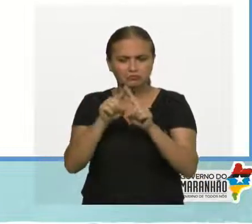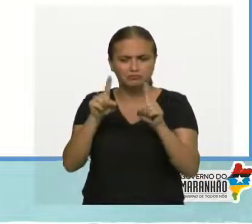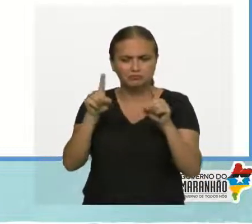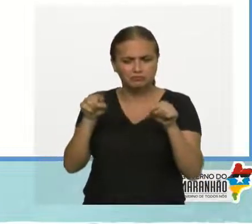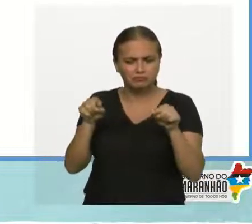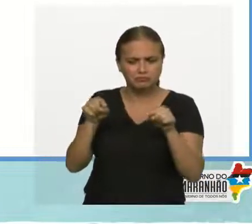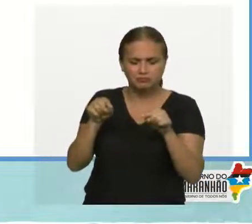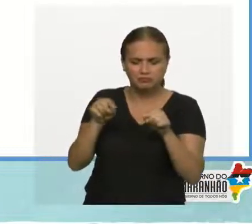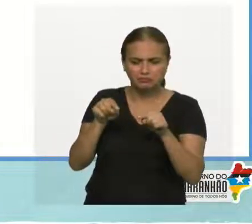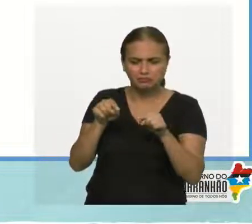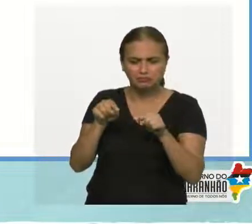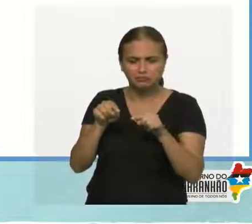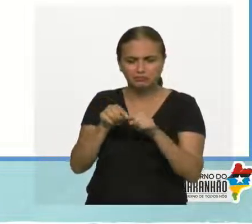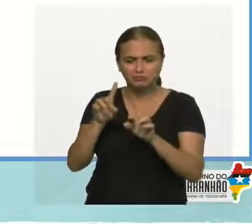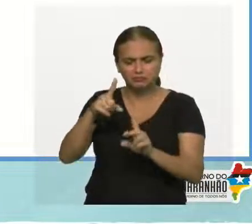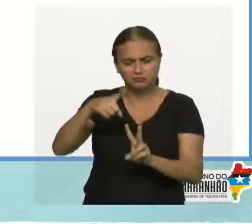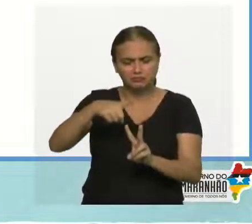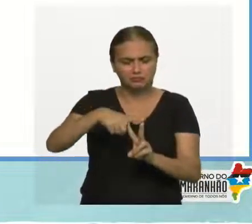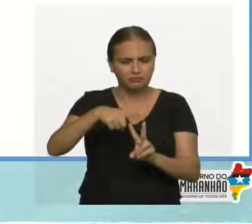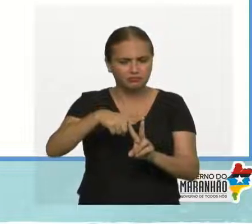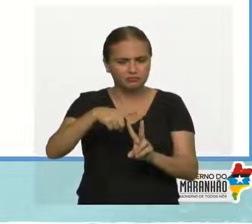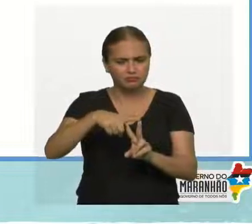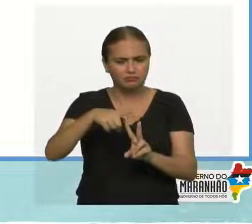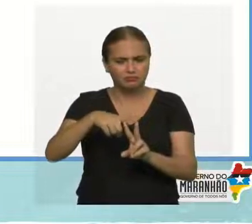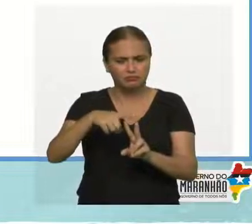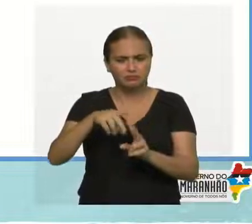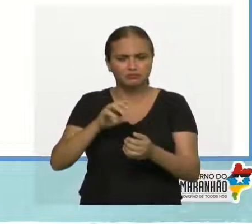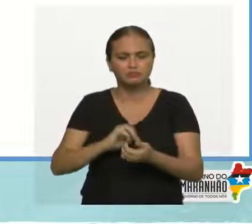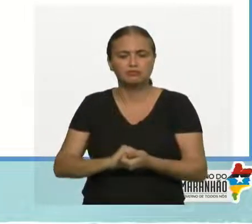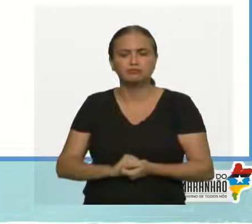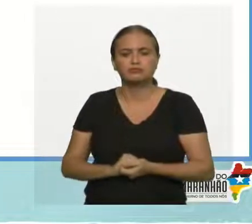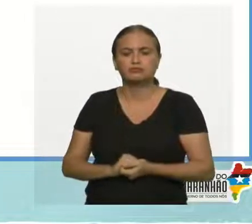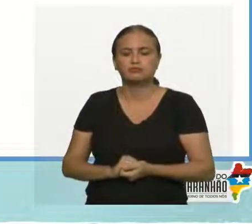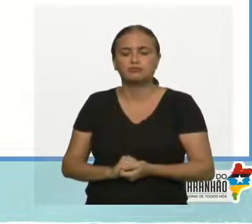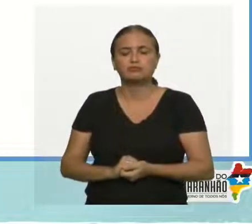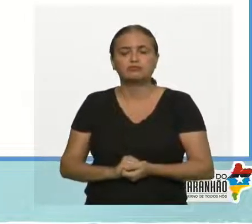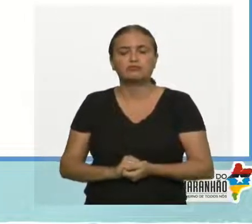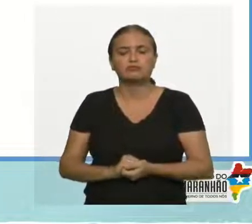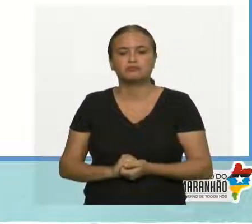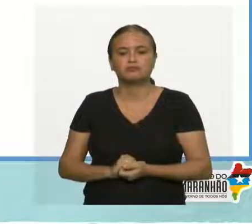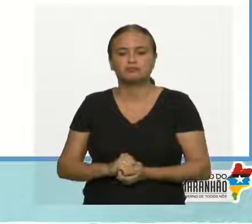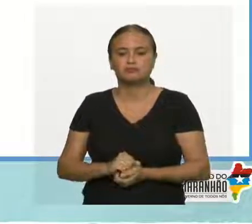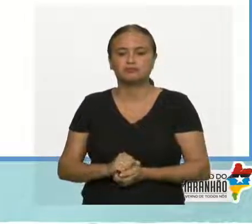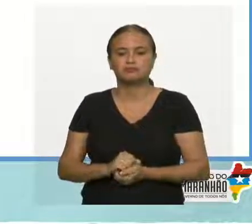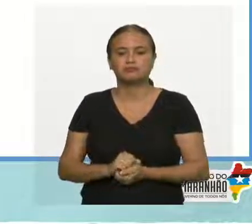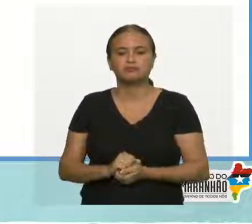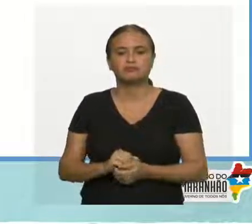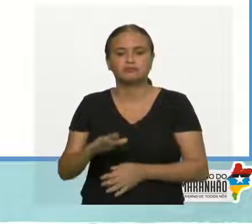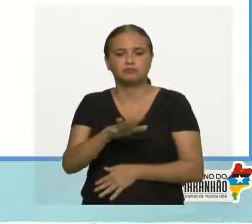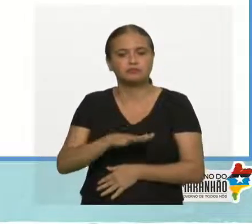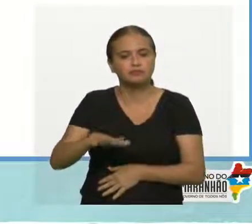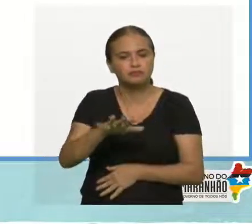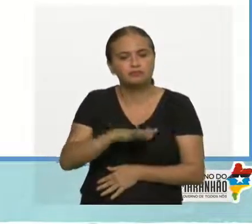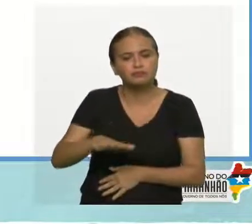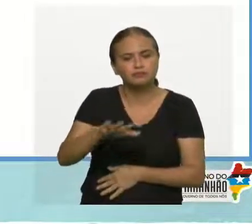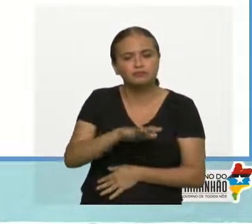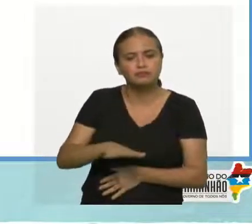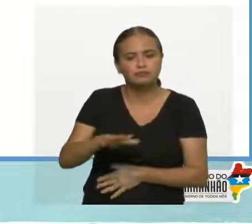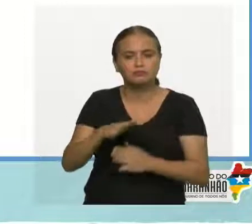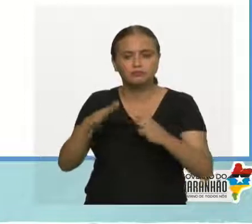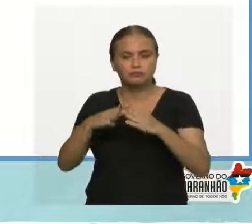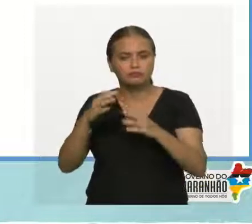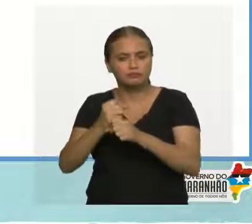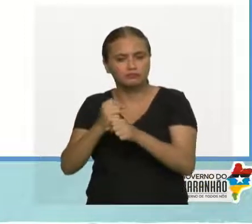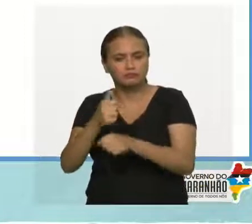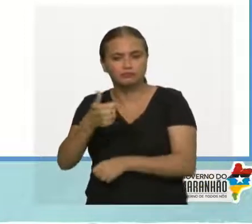abaixo. Ele coloca aqui, 1. O deslocamento de um avião foi de 100 km na direção norte do Brasil, 2. A área da residência vai ser construída